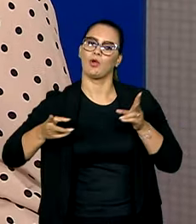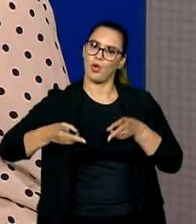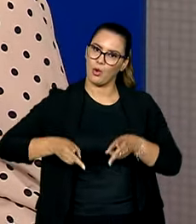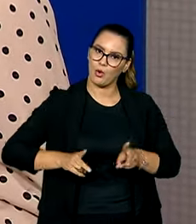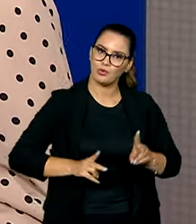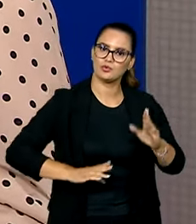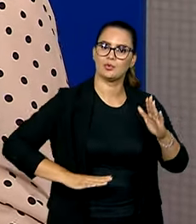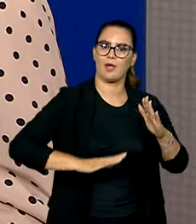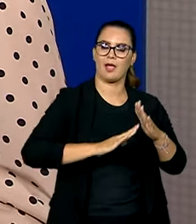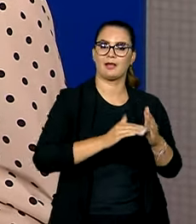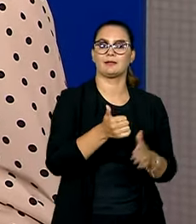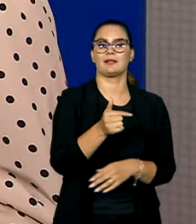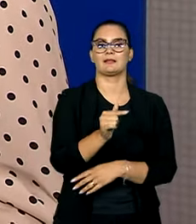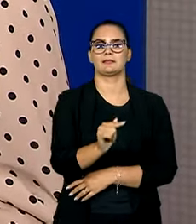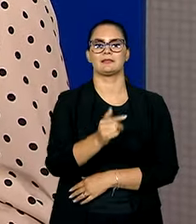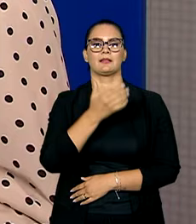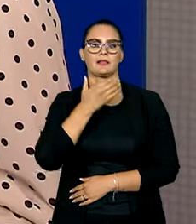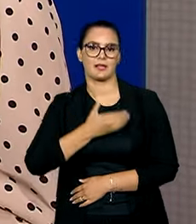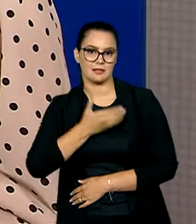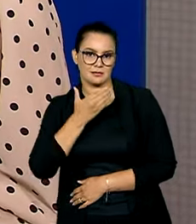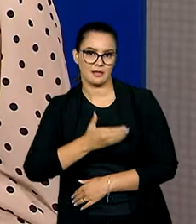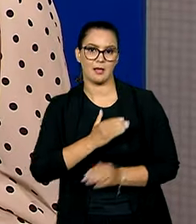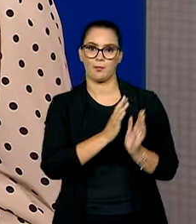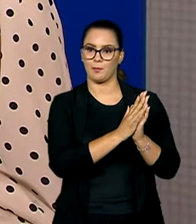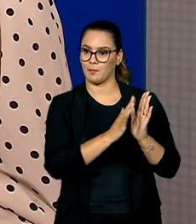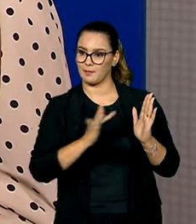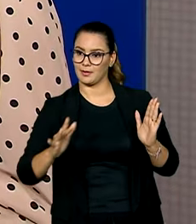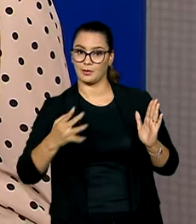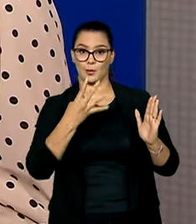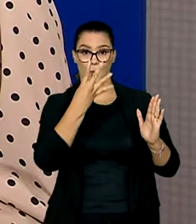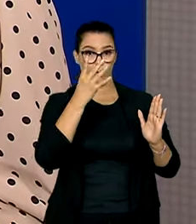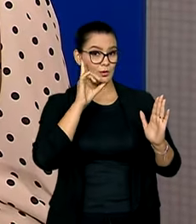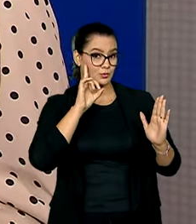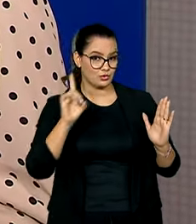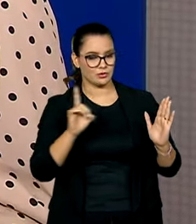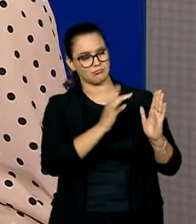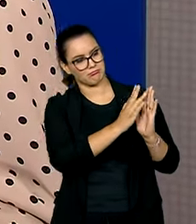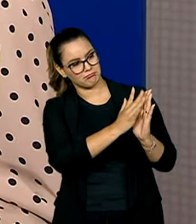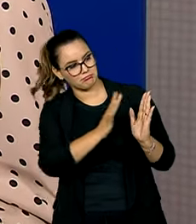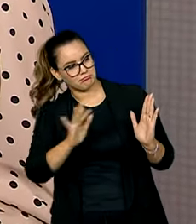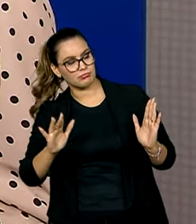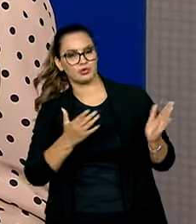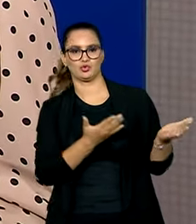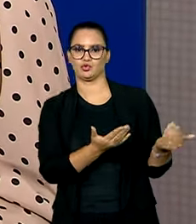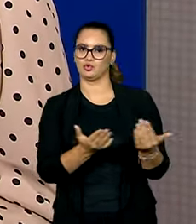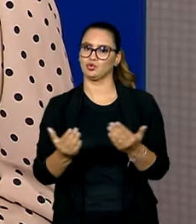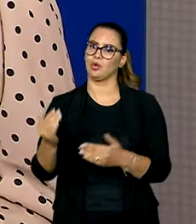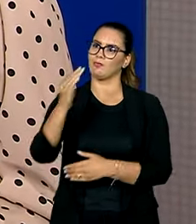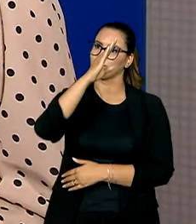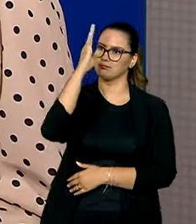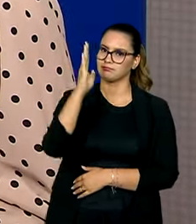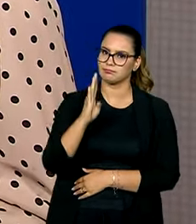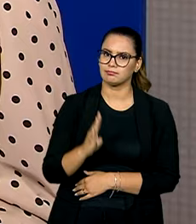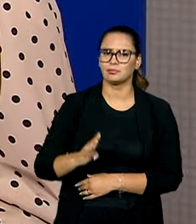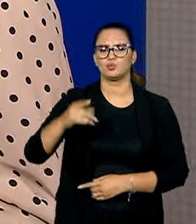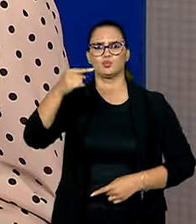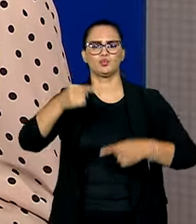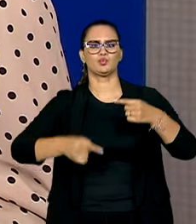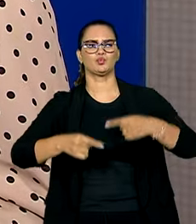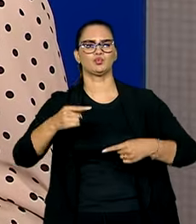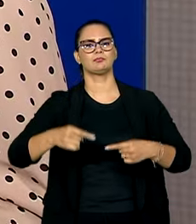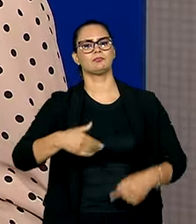o dia 17 de dezembro. E durante quatro dias de evento, os jovens de todo o país vão discutir políticas